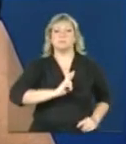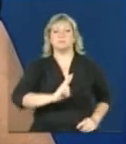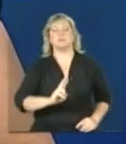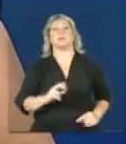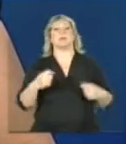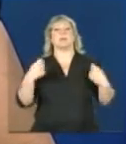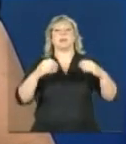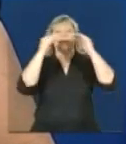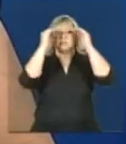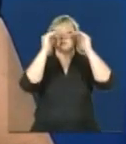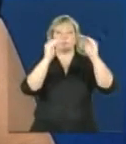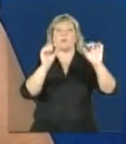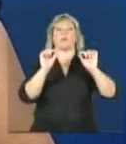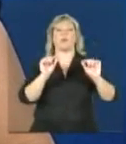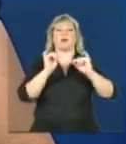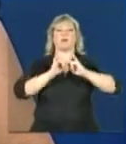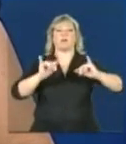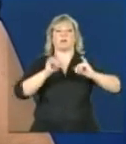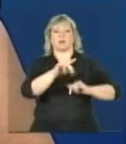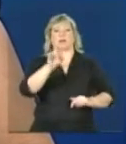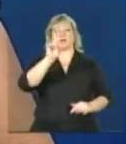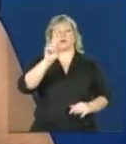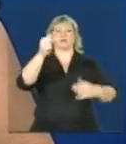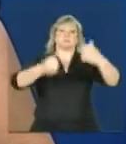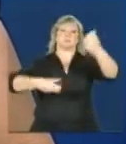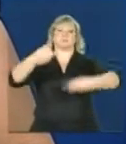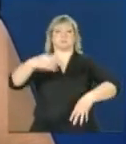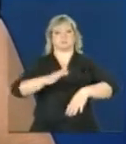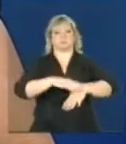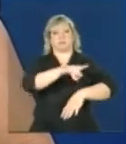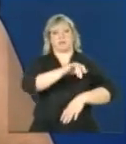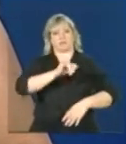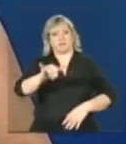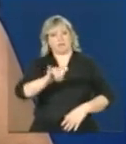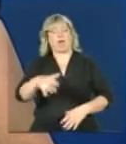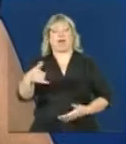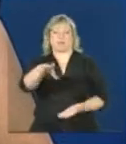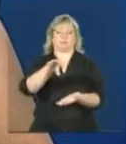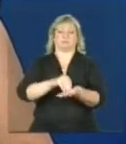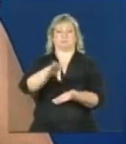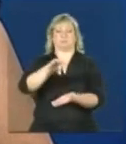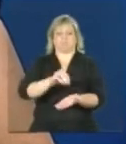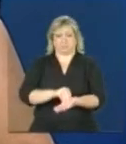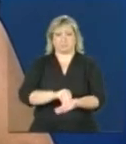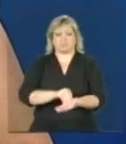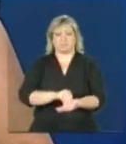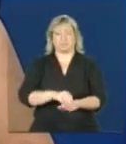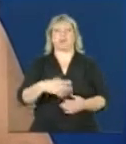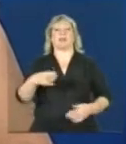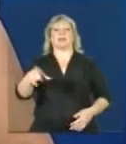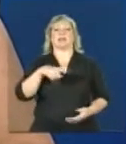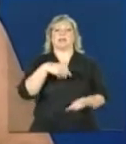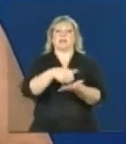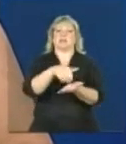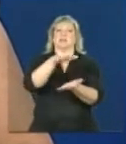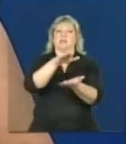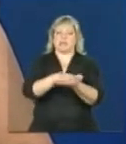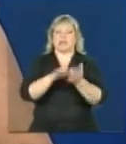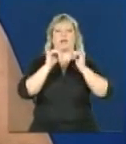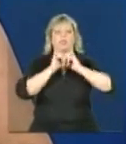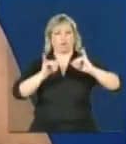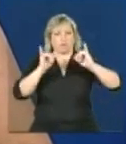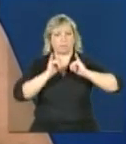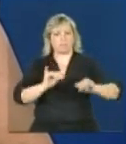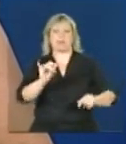aquela família, que o responsável pela família está dando para ele. Então, no primeiro momento, ele vai registrar sim a informação